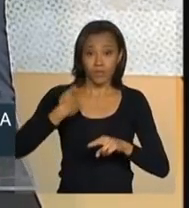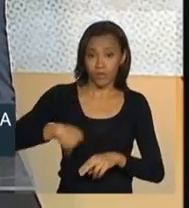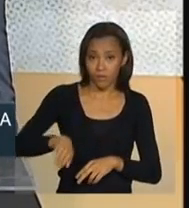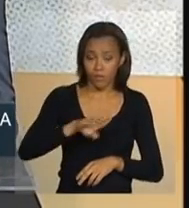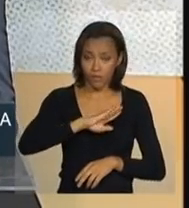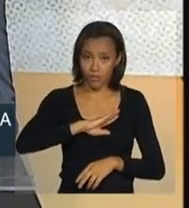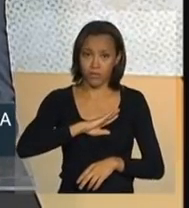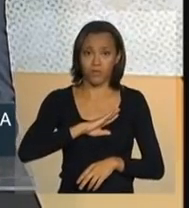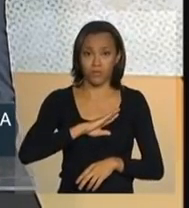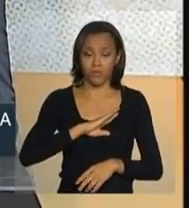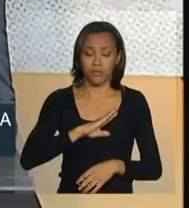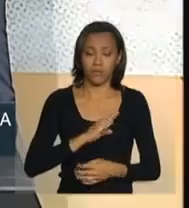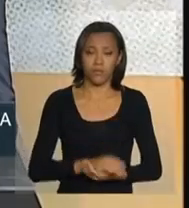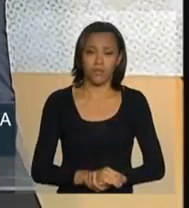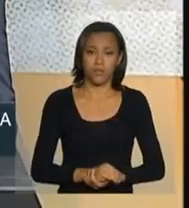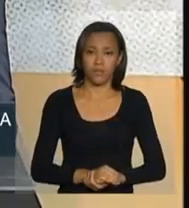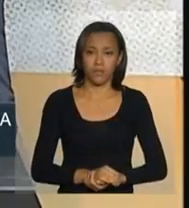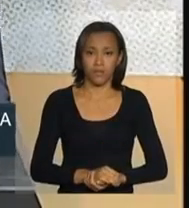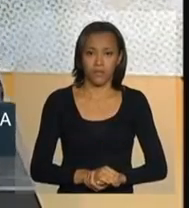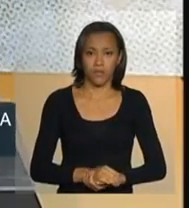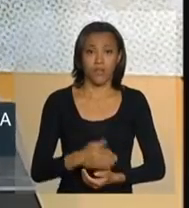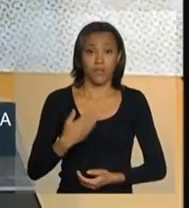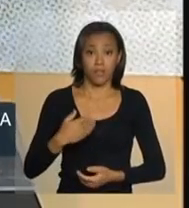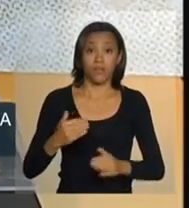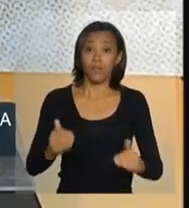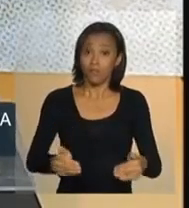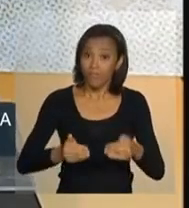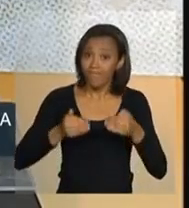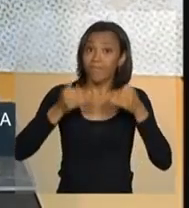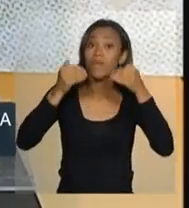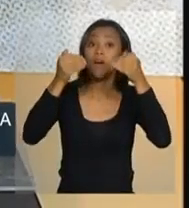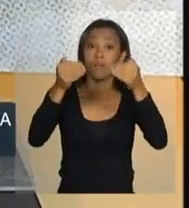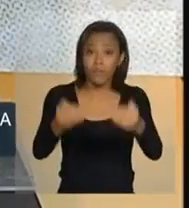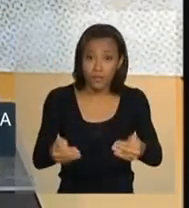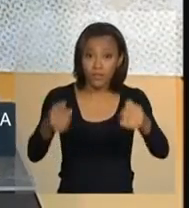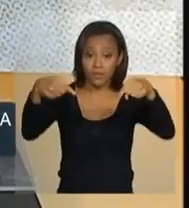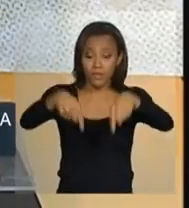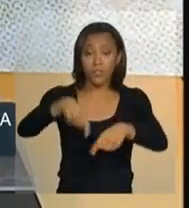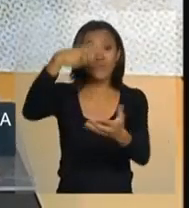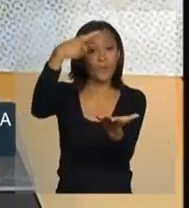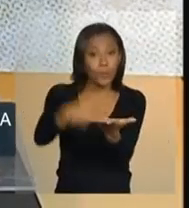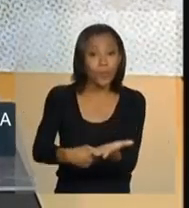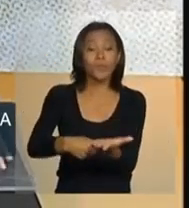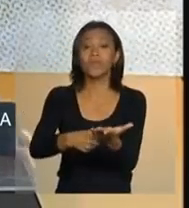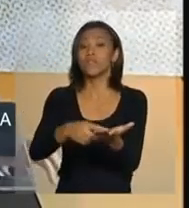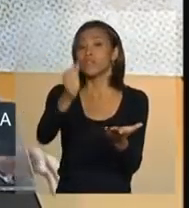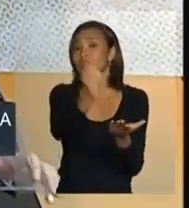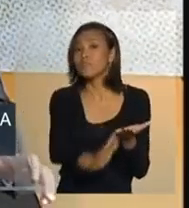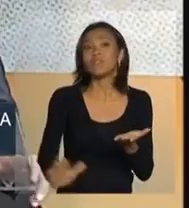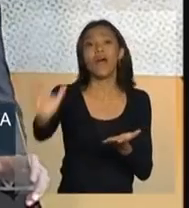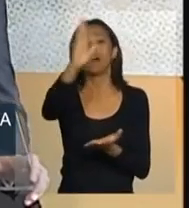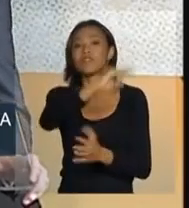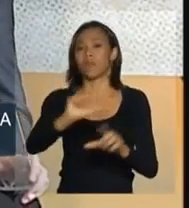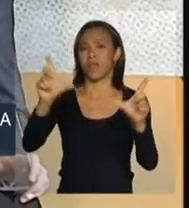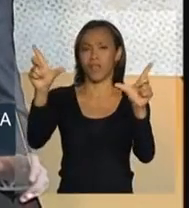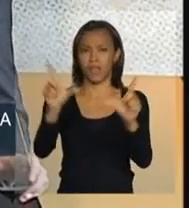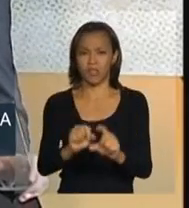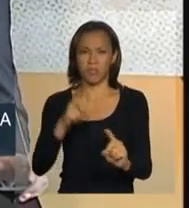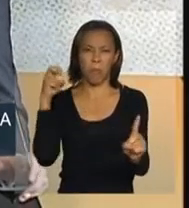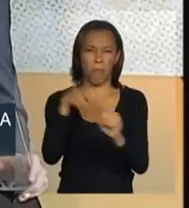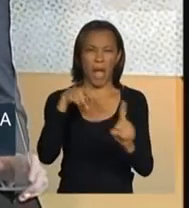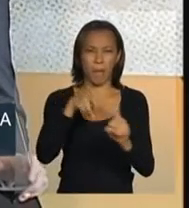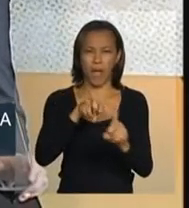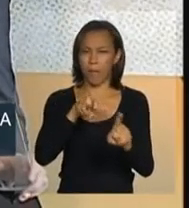eu diria, estamos avançando nesse pacto nacional pela redução de acidentes